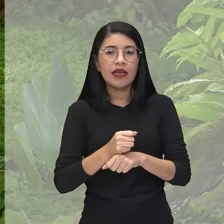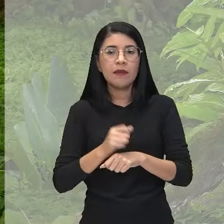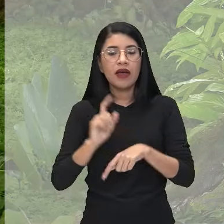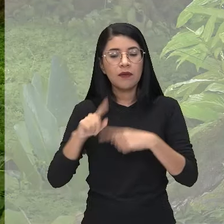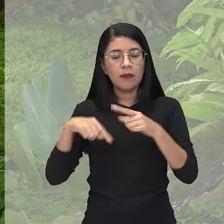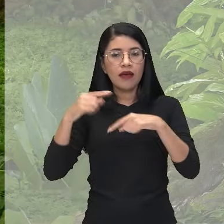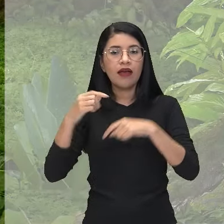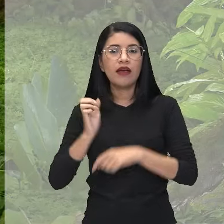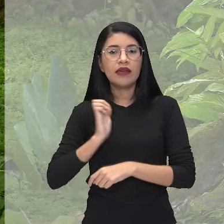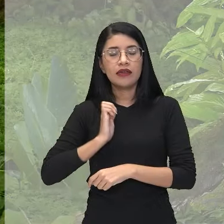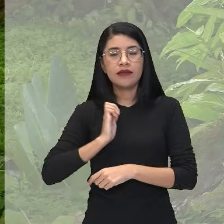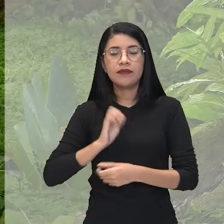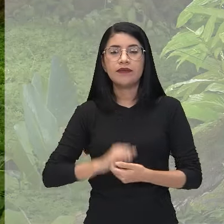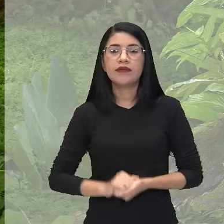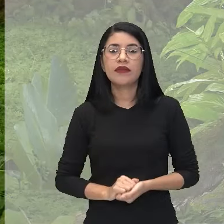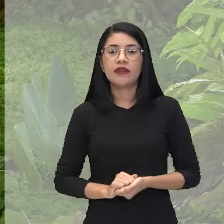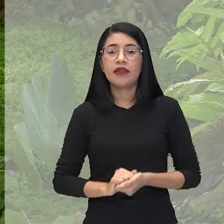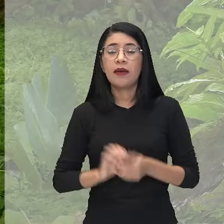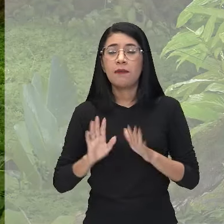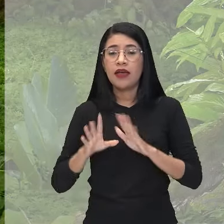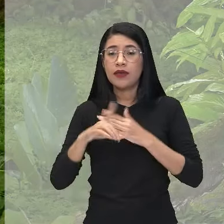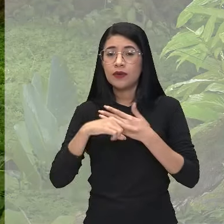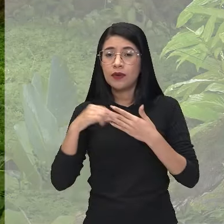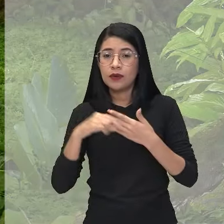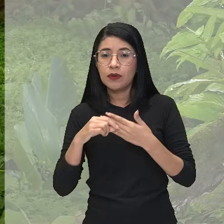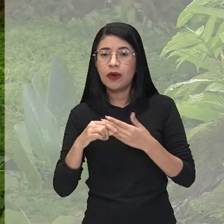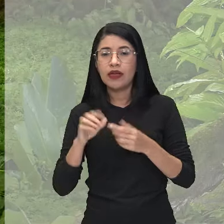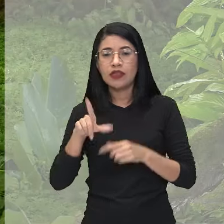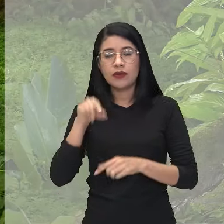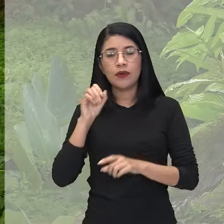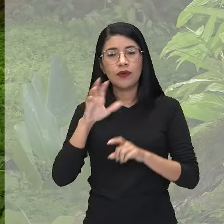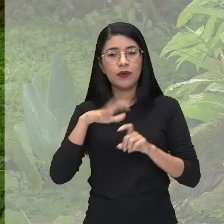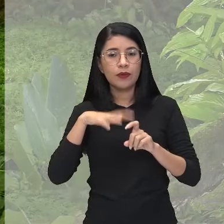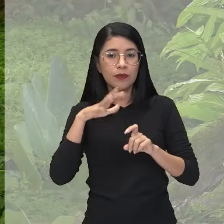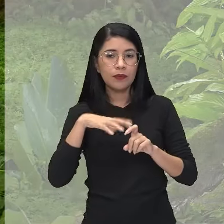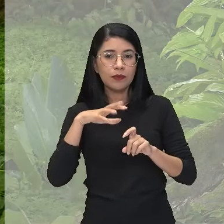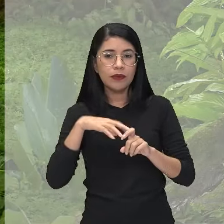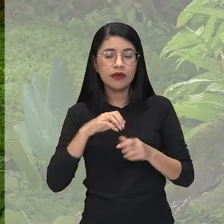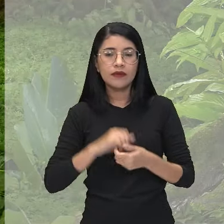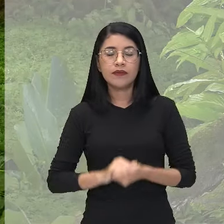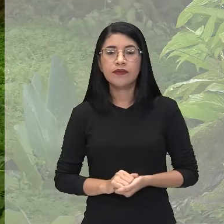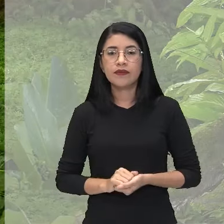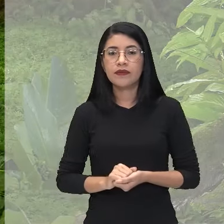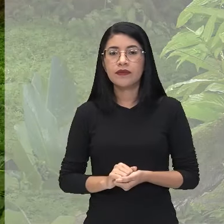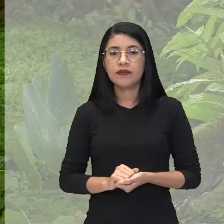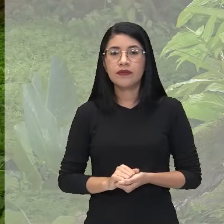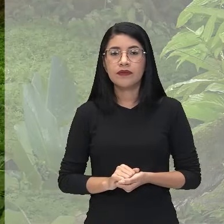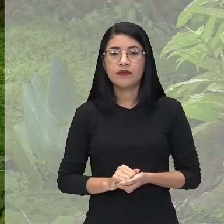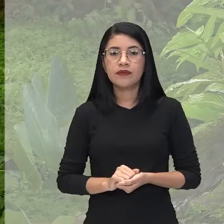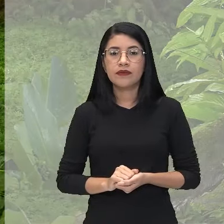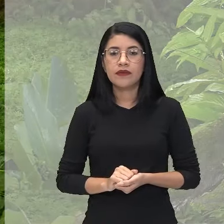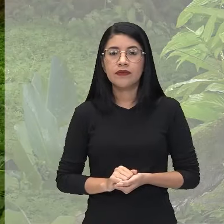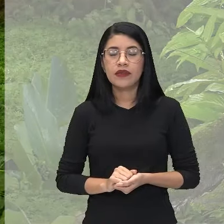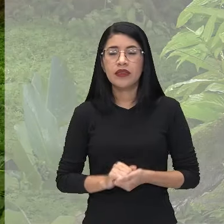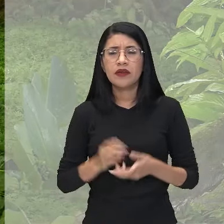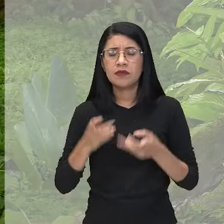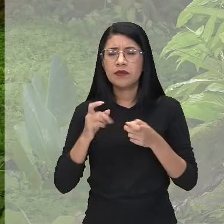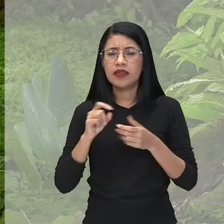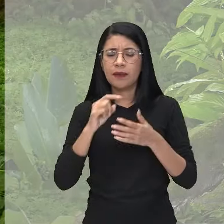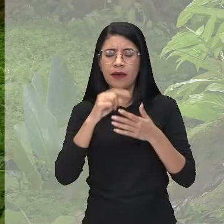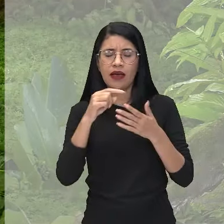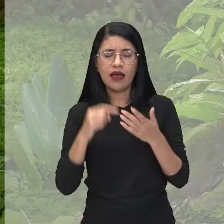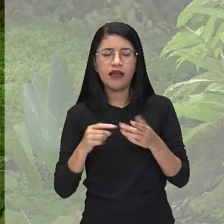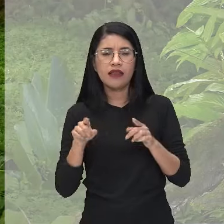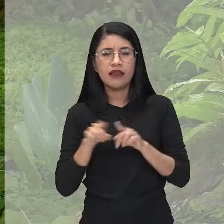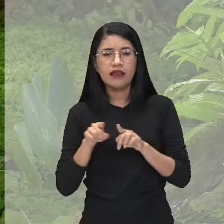A opção do autor, porém, é pelo mito, tá? Isso nós vimos aí, né? Algumas questões, nós vamos ver